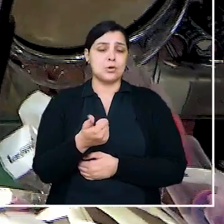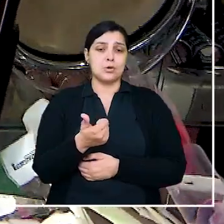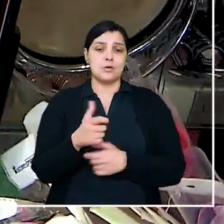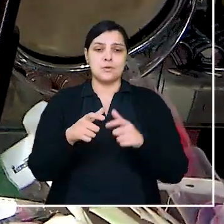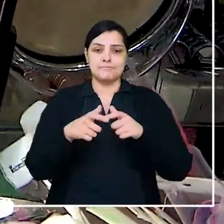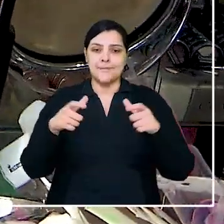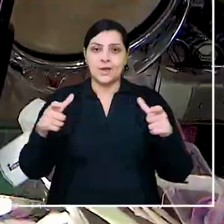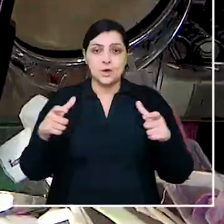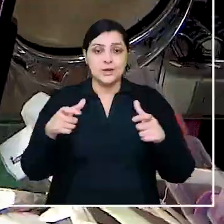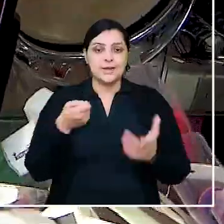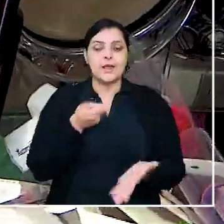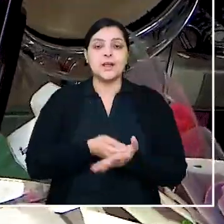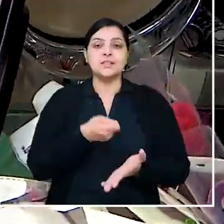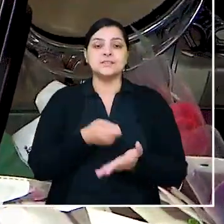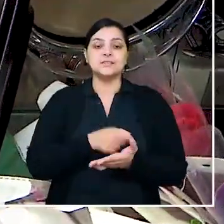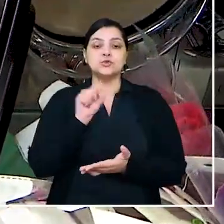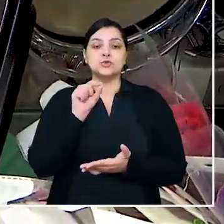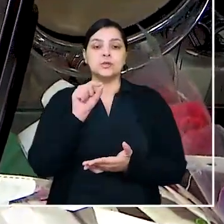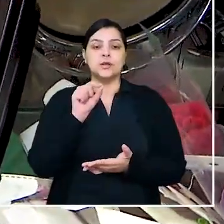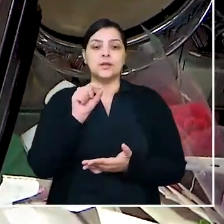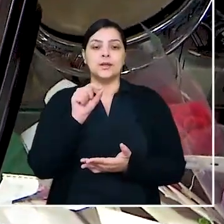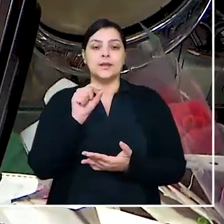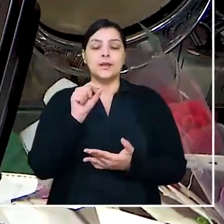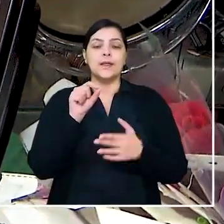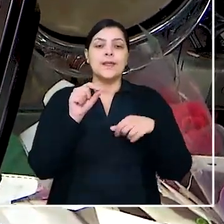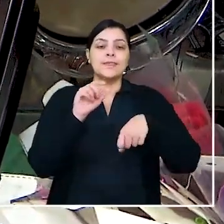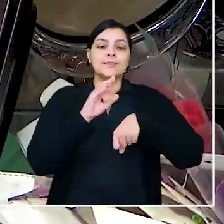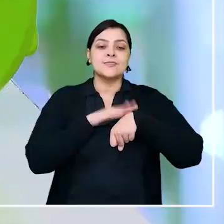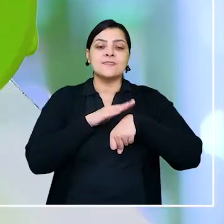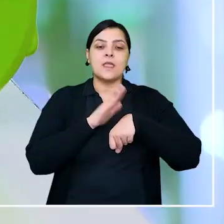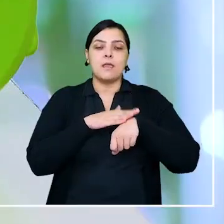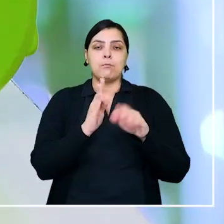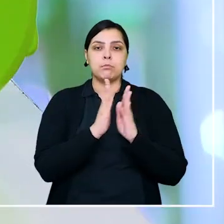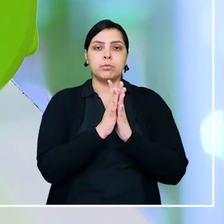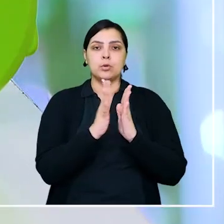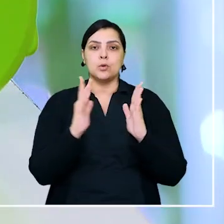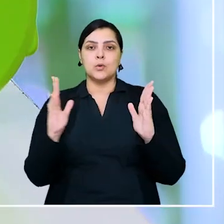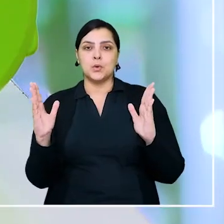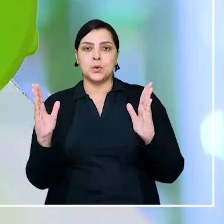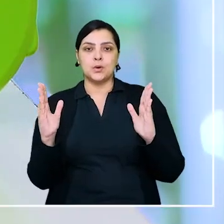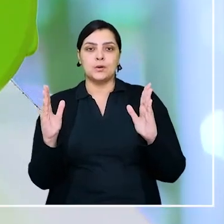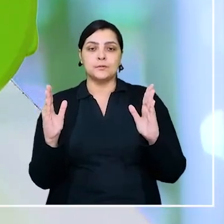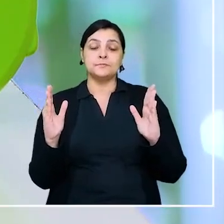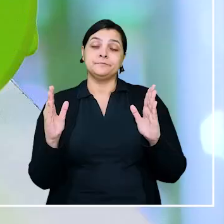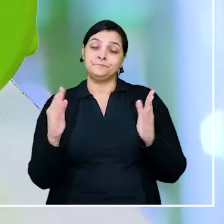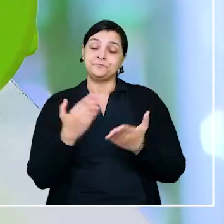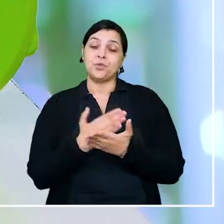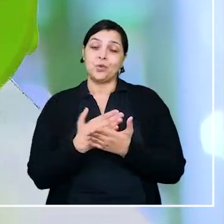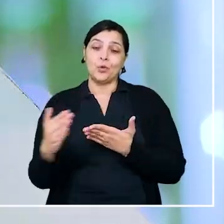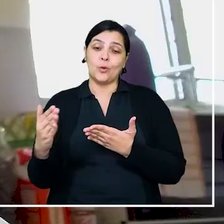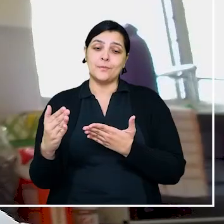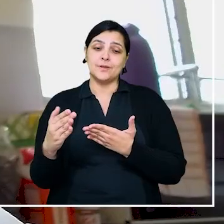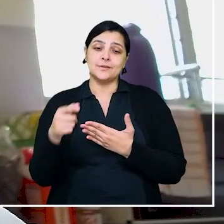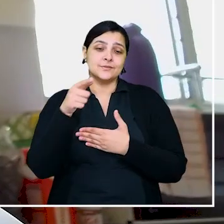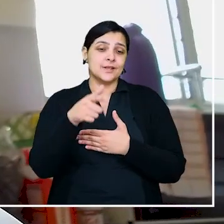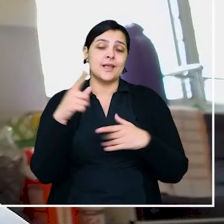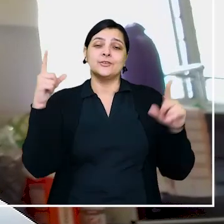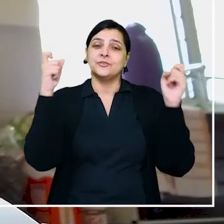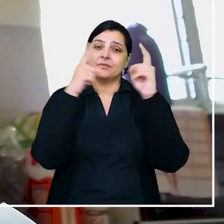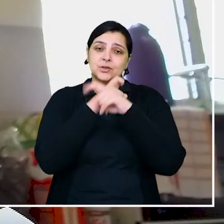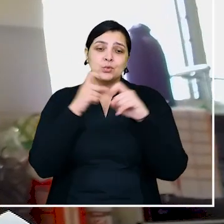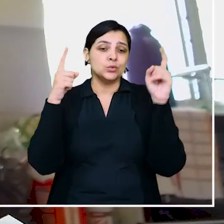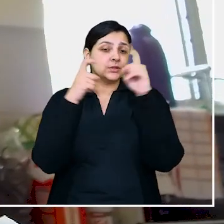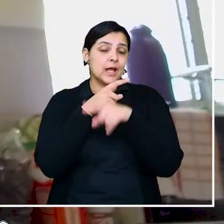grande maioria das linhas exige um tempo de formalização. E no começo é onde tem as maiores